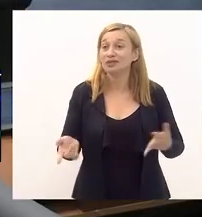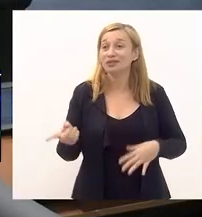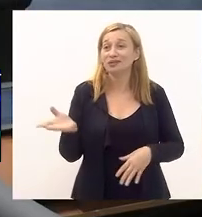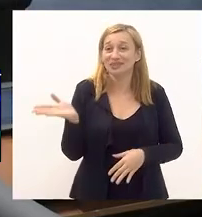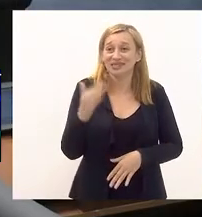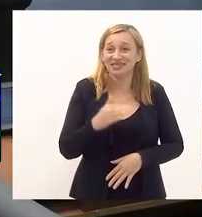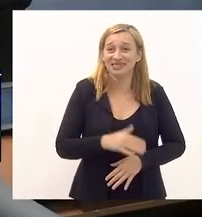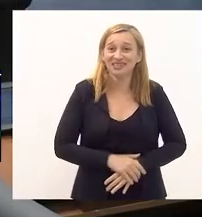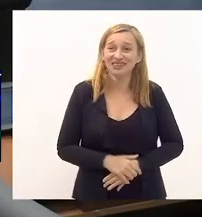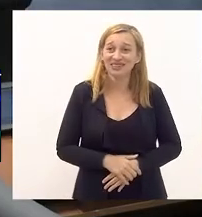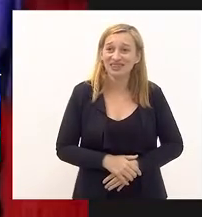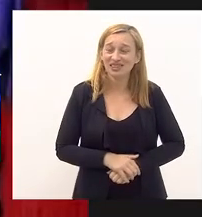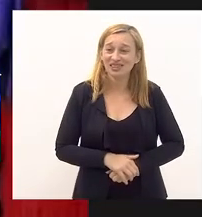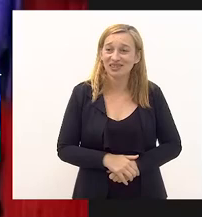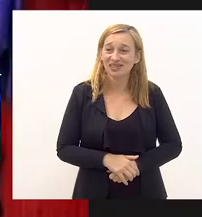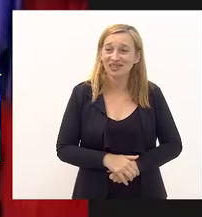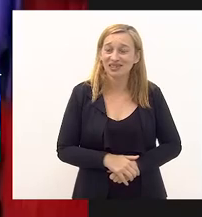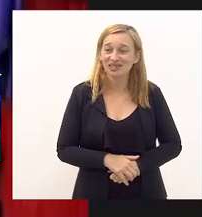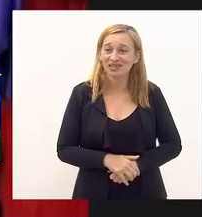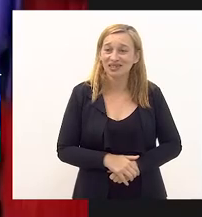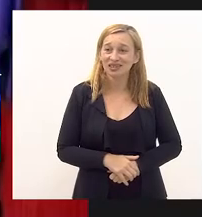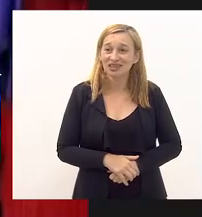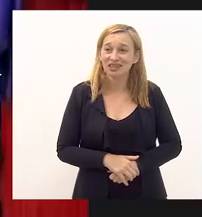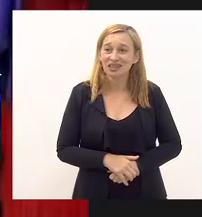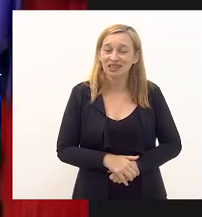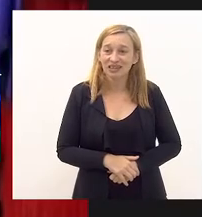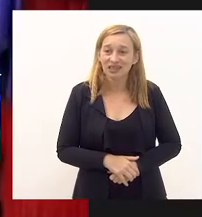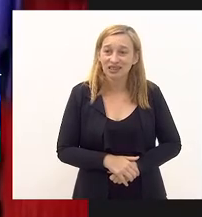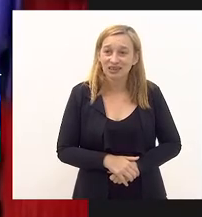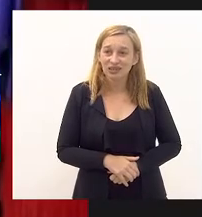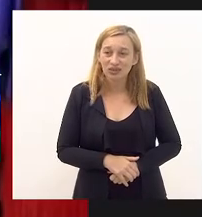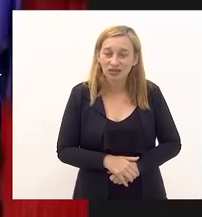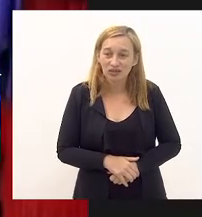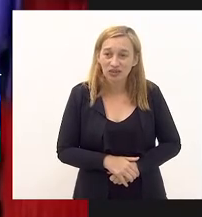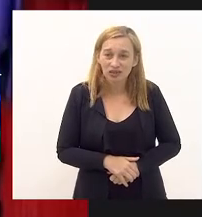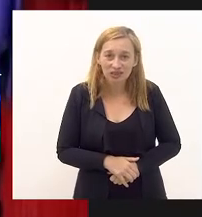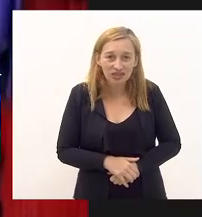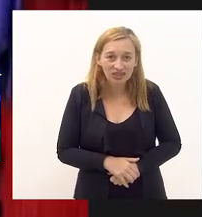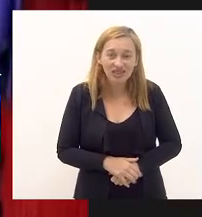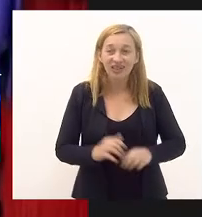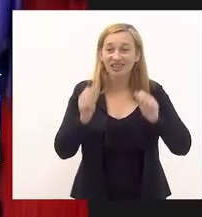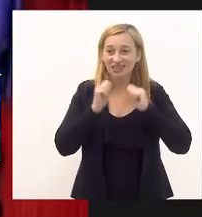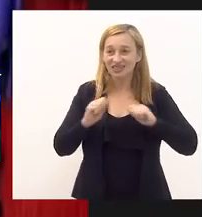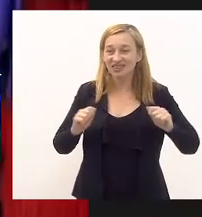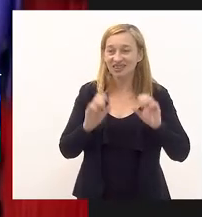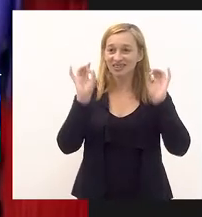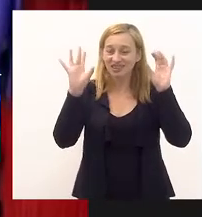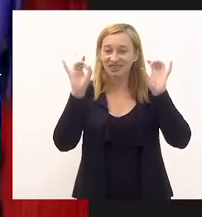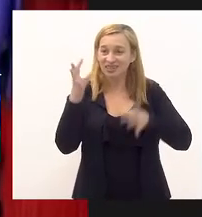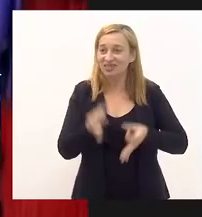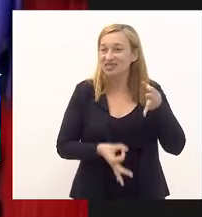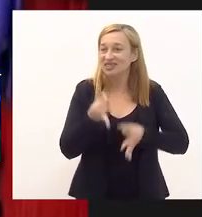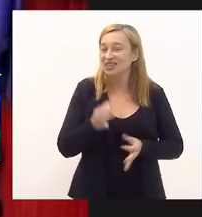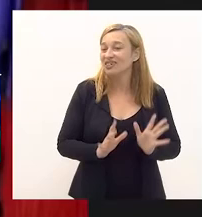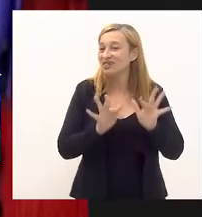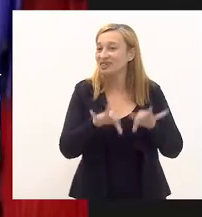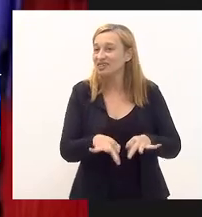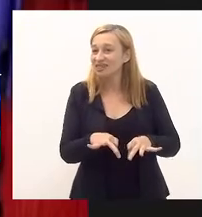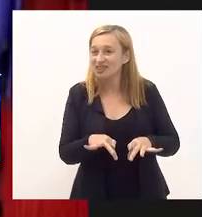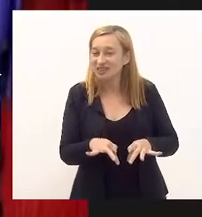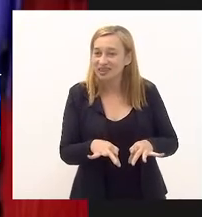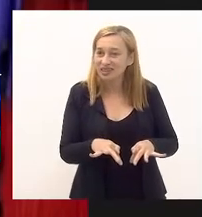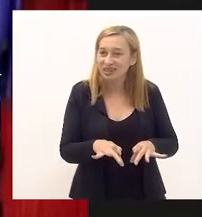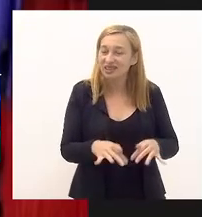lá então o parágrafo diz que logo essa assessoria especial jurídica conclui que de fato torna-se imperiosa e